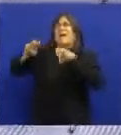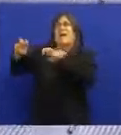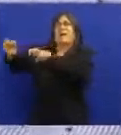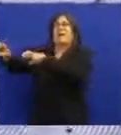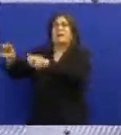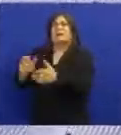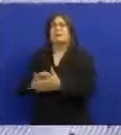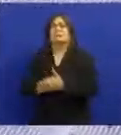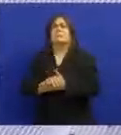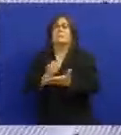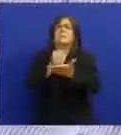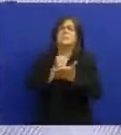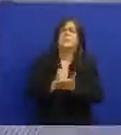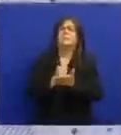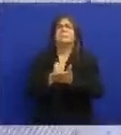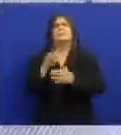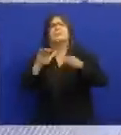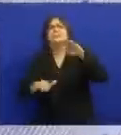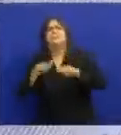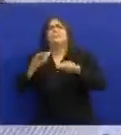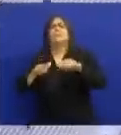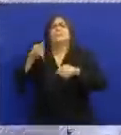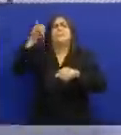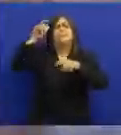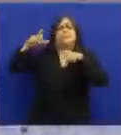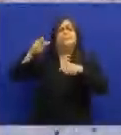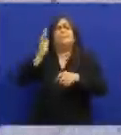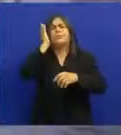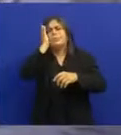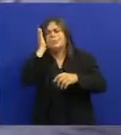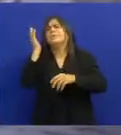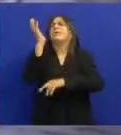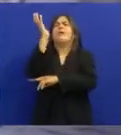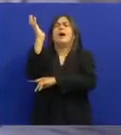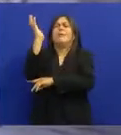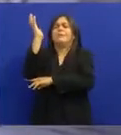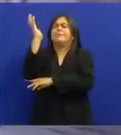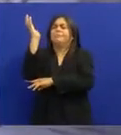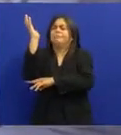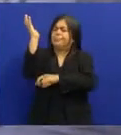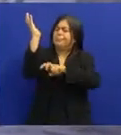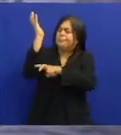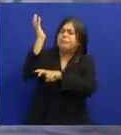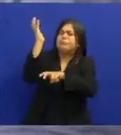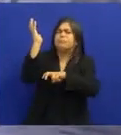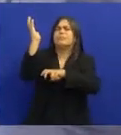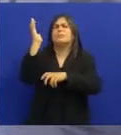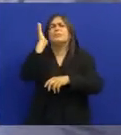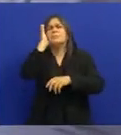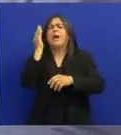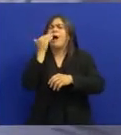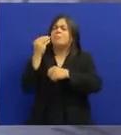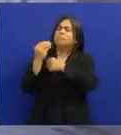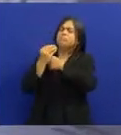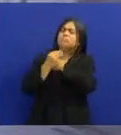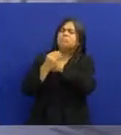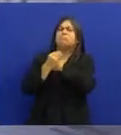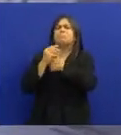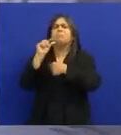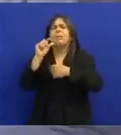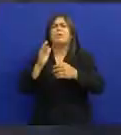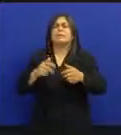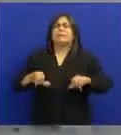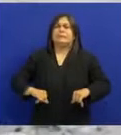Dependendo da caridade alheia Dormia nas fazendas Debaixo de árvores Se alimentava com o que desse